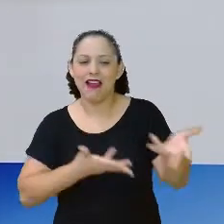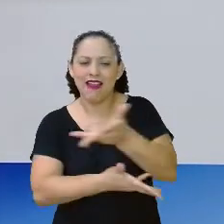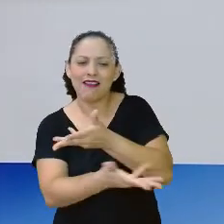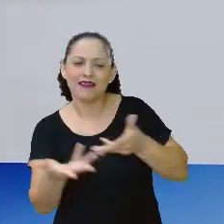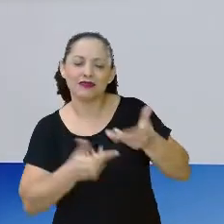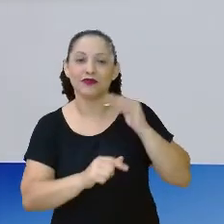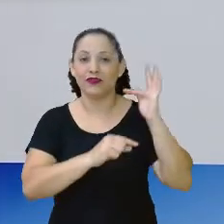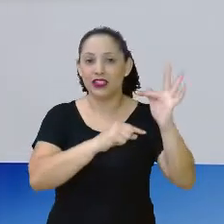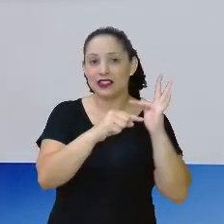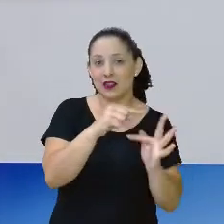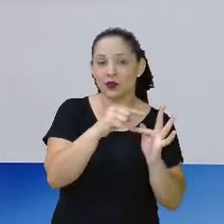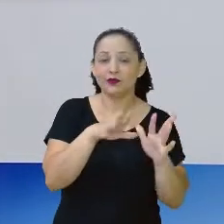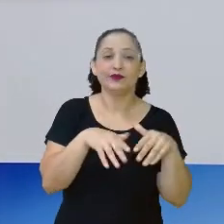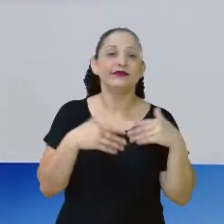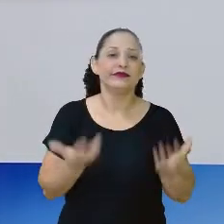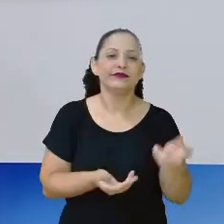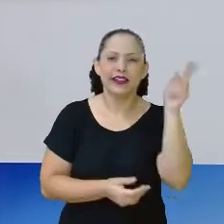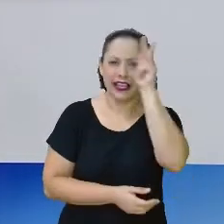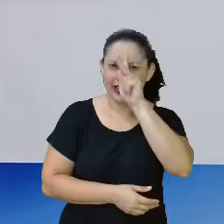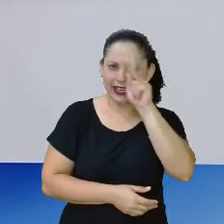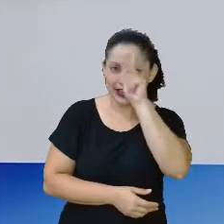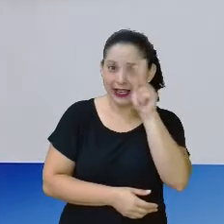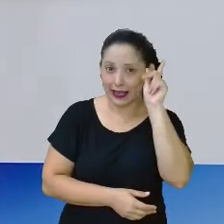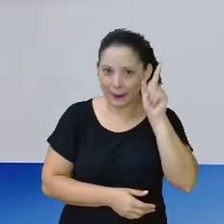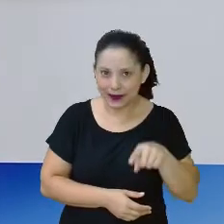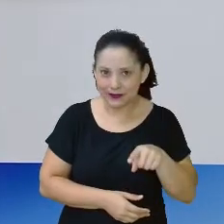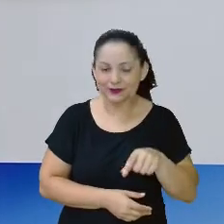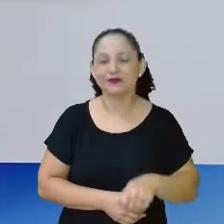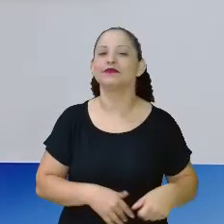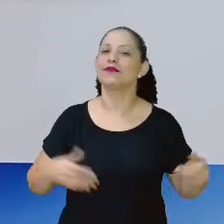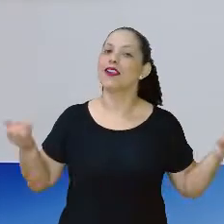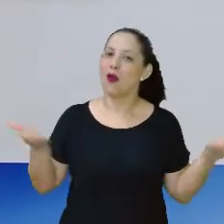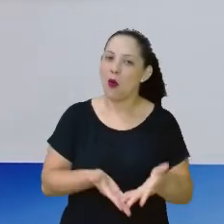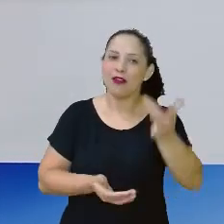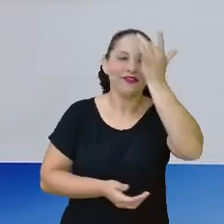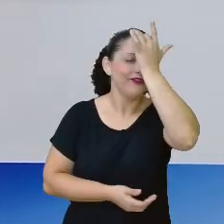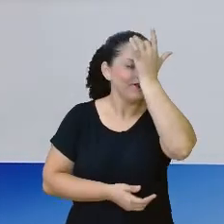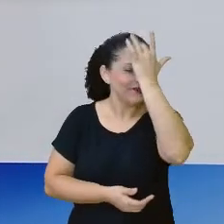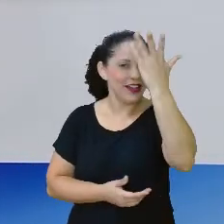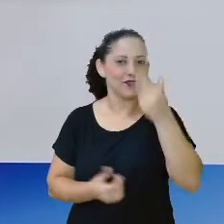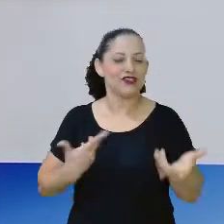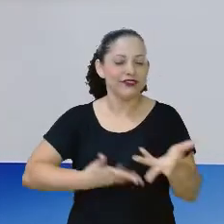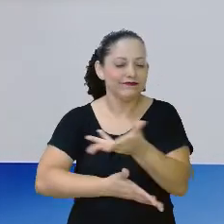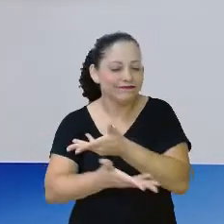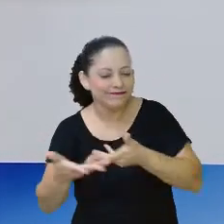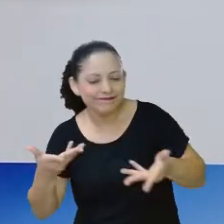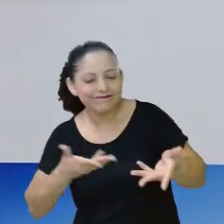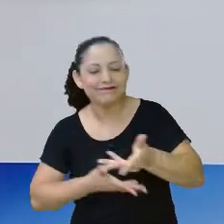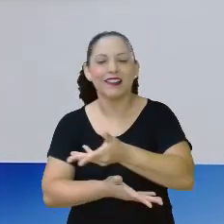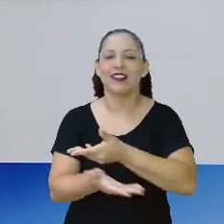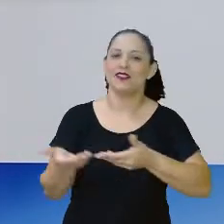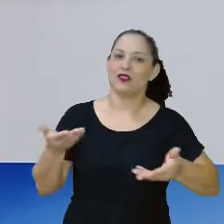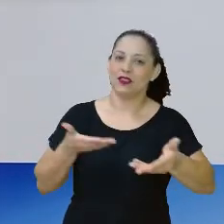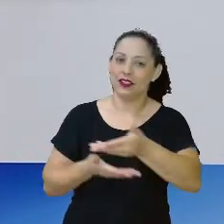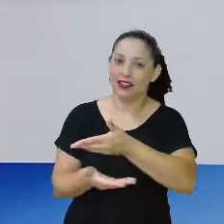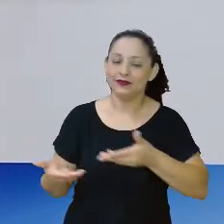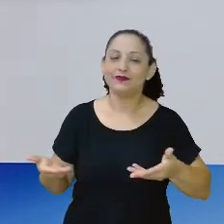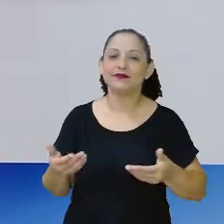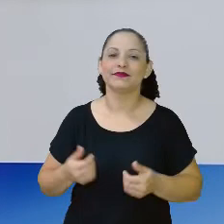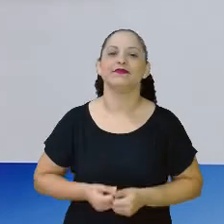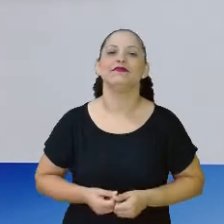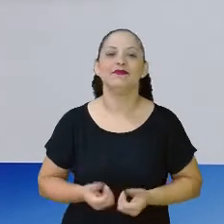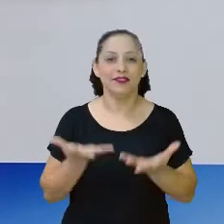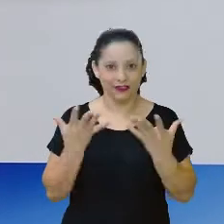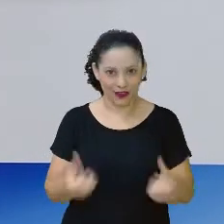fração? E aí? Estão lembrados? Porque a partir daí vai ficar fácil a gente fazer essa representação decimal também.